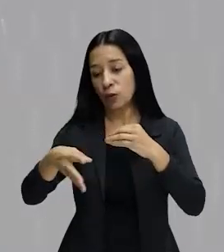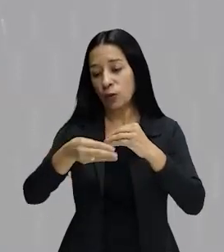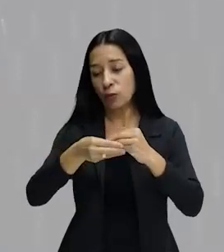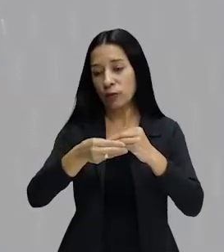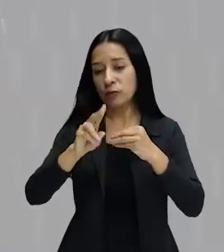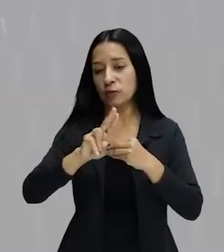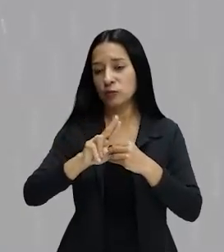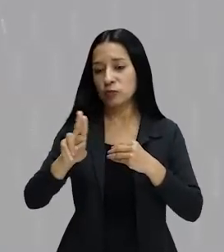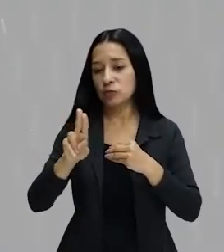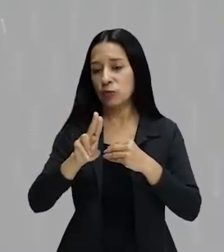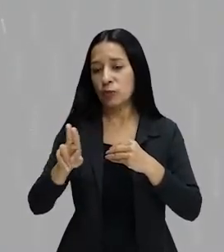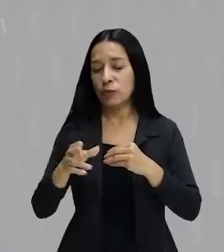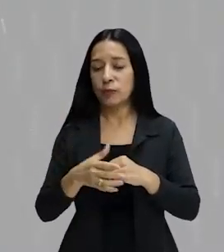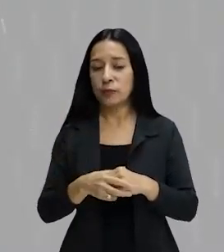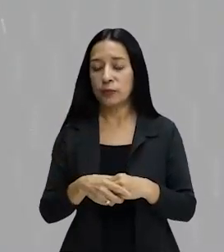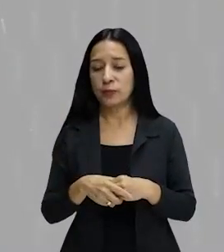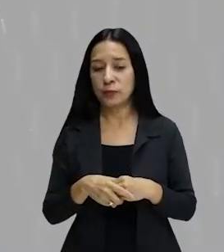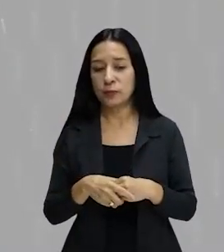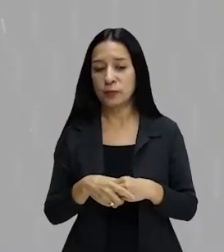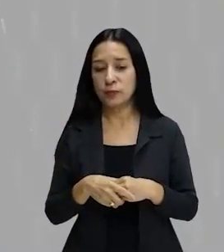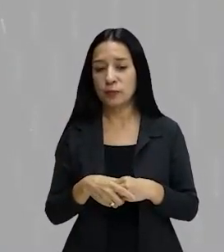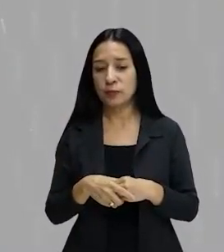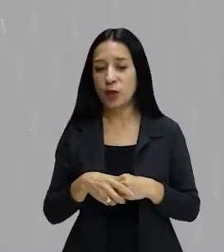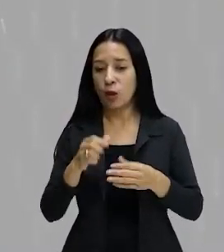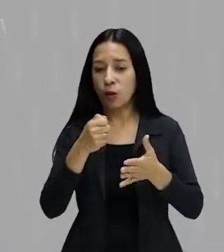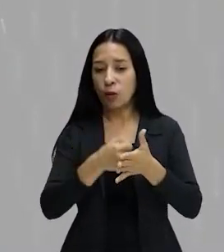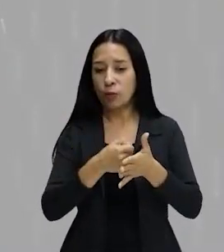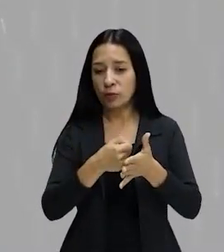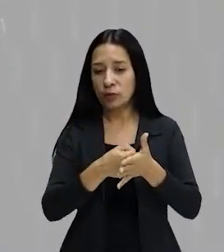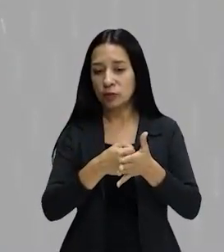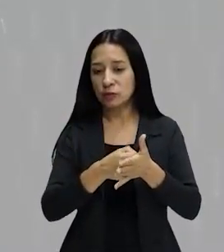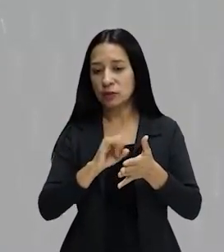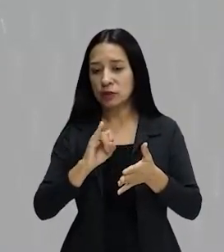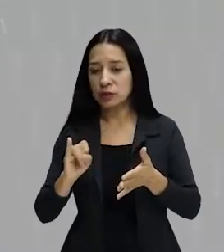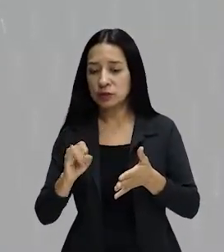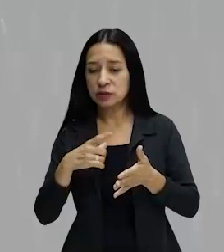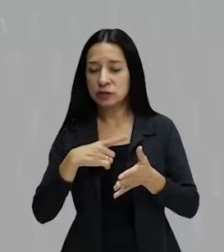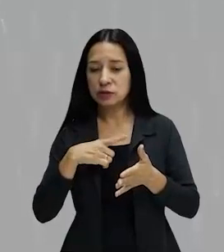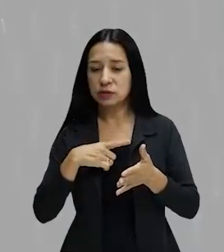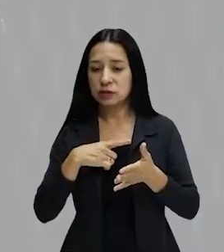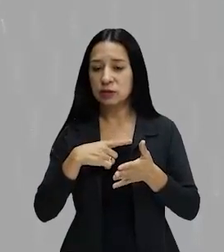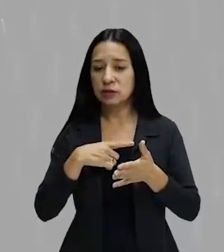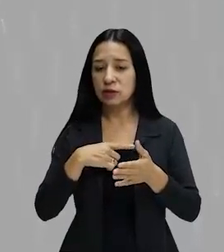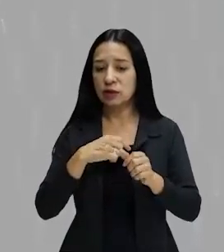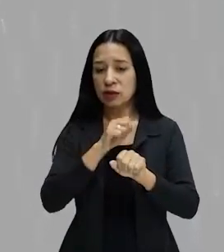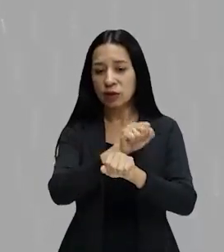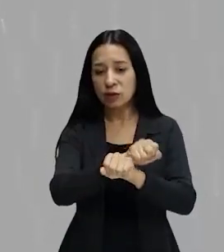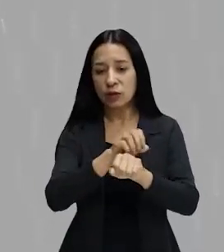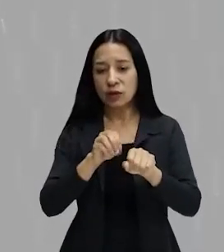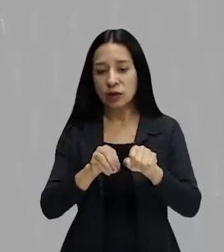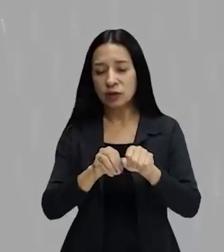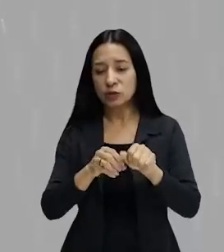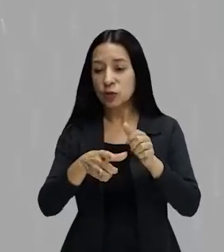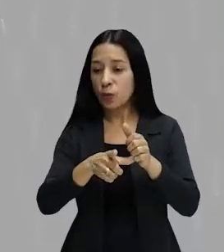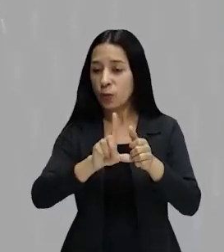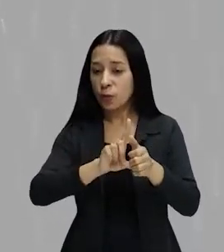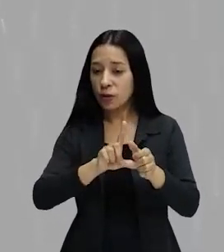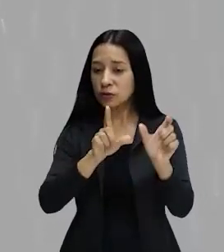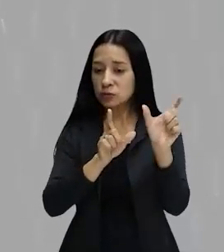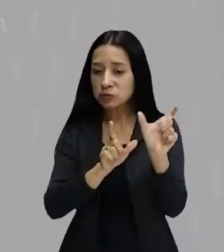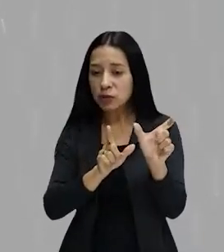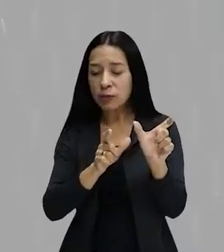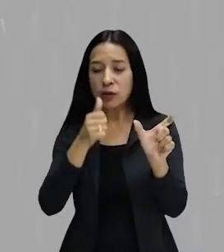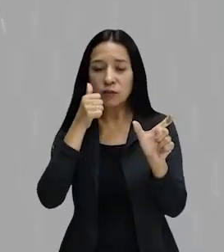uma regra. É obrigatória sempre que tiver o artigo antecedendo a palavra feminina. Aí nós temos também as